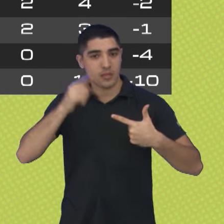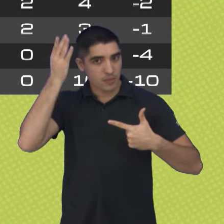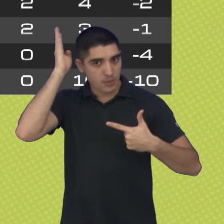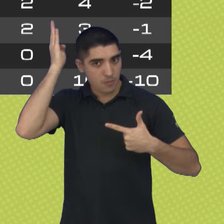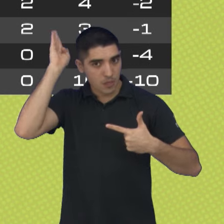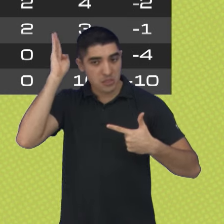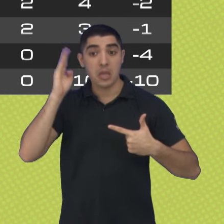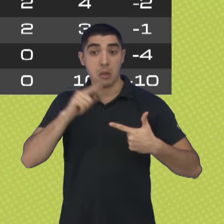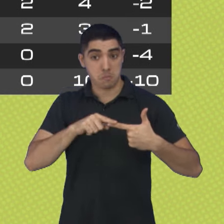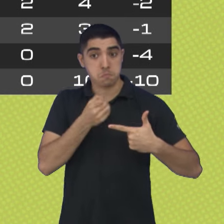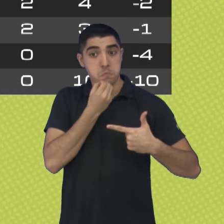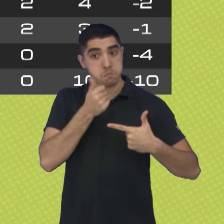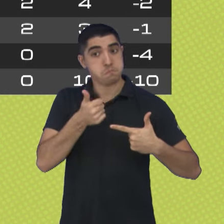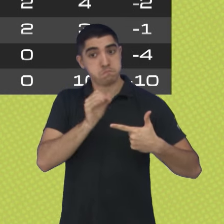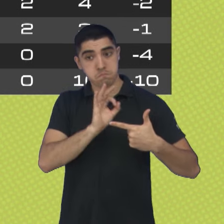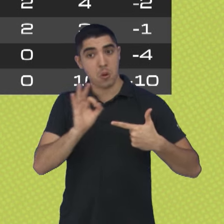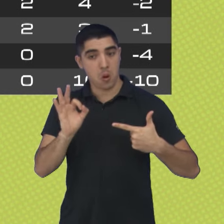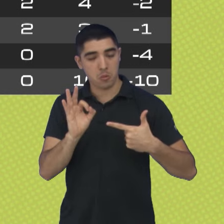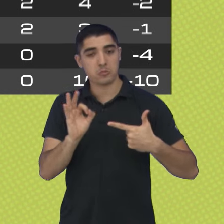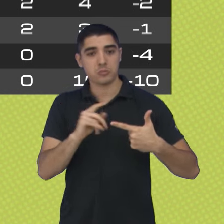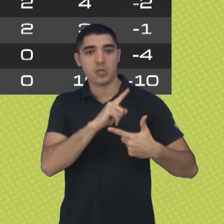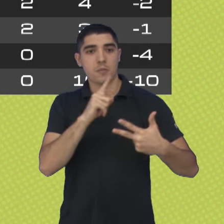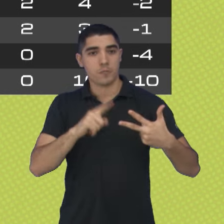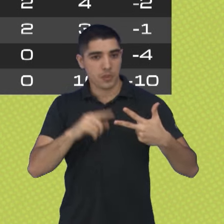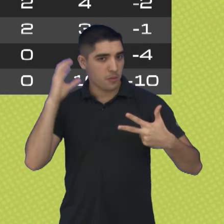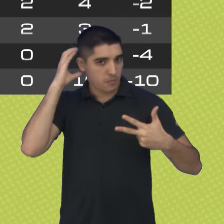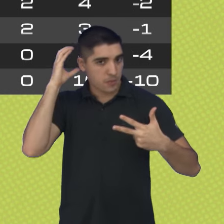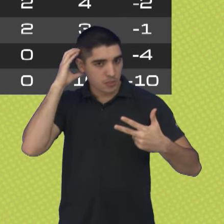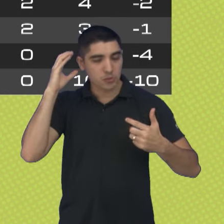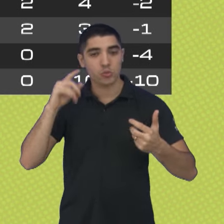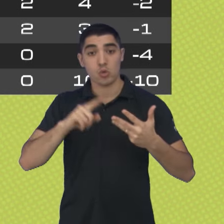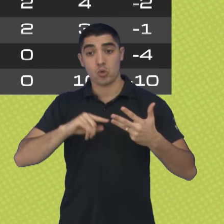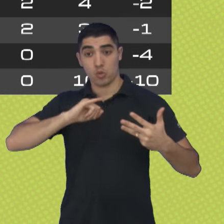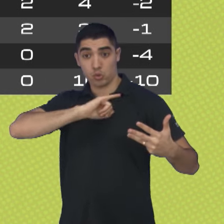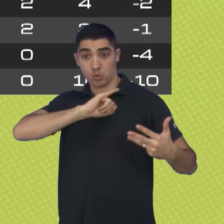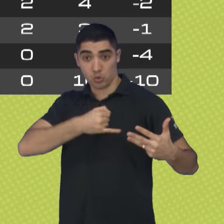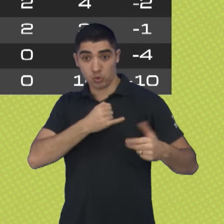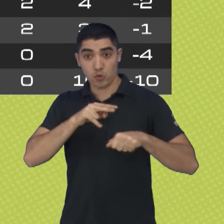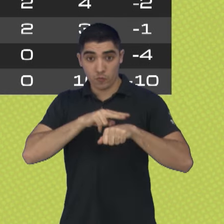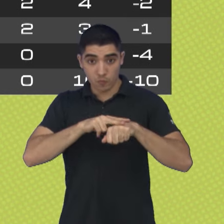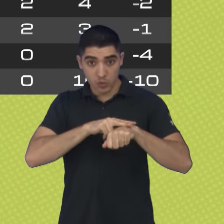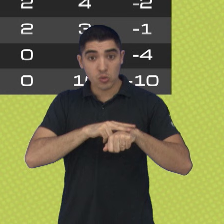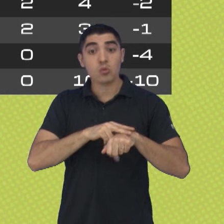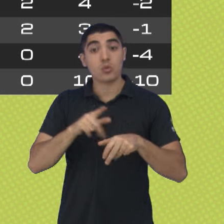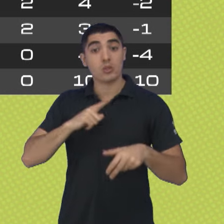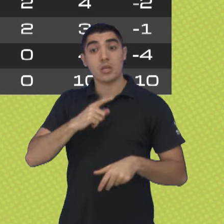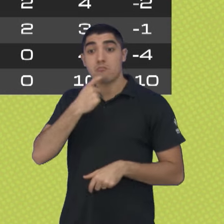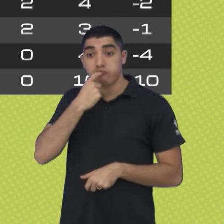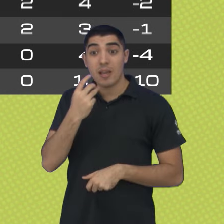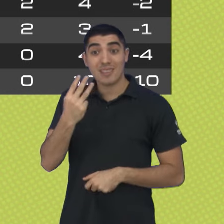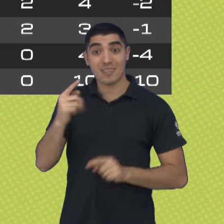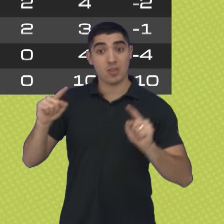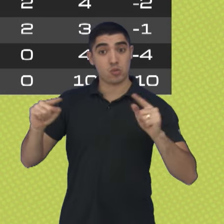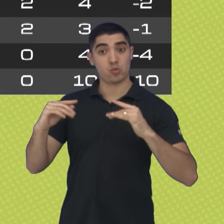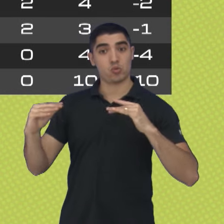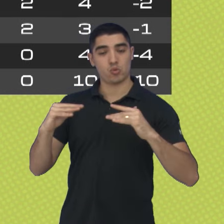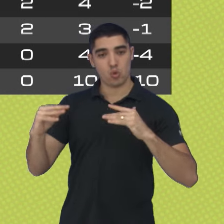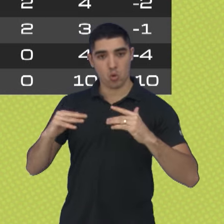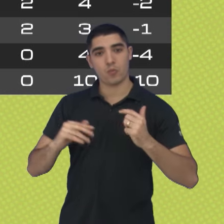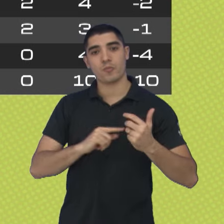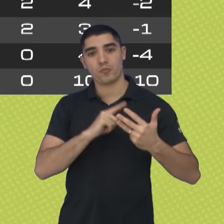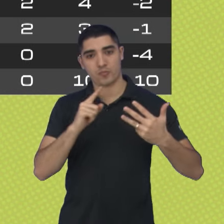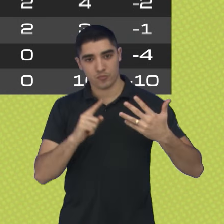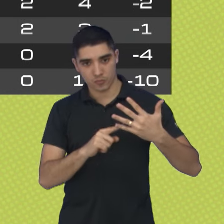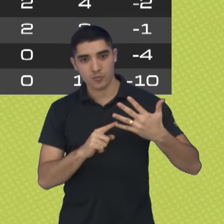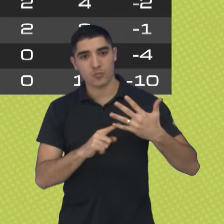Taubaté. Boa campanha aí da equipe do Taubaté. Misto Juventude, e o Juventude tem só apenas três jogos, como a gente já falou. O Juventude e o Doce Mel, que